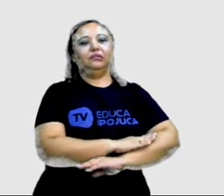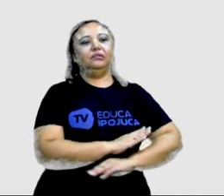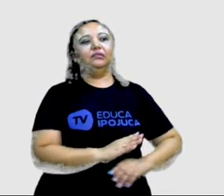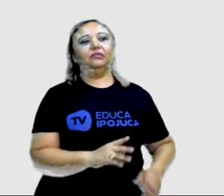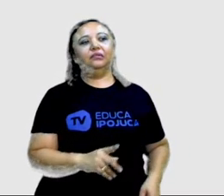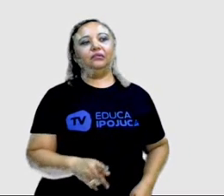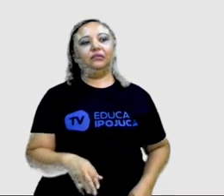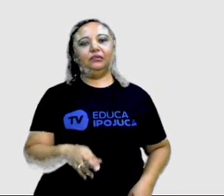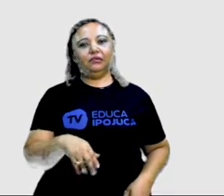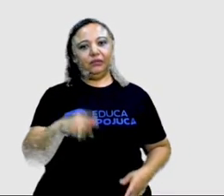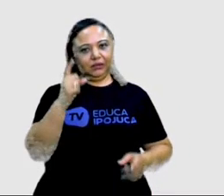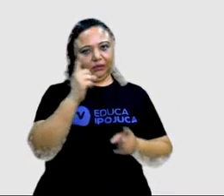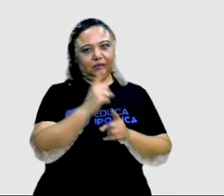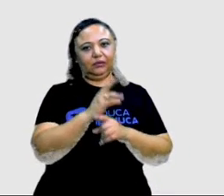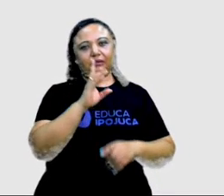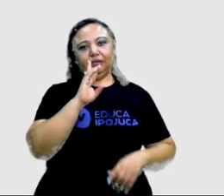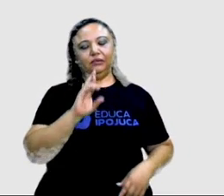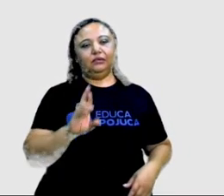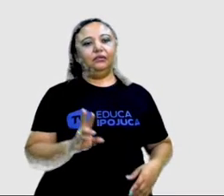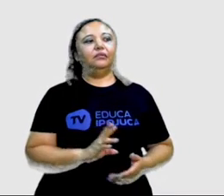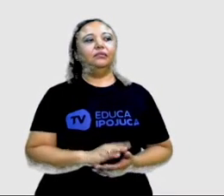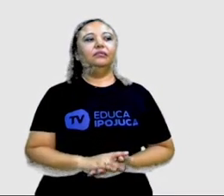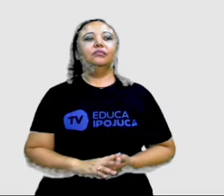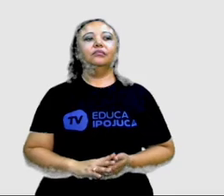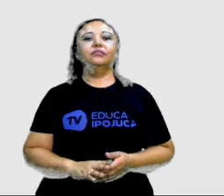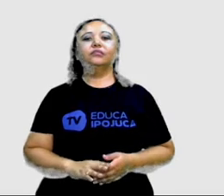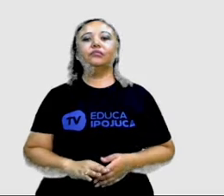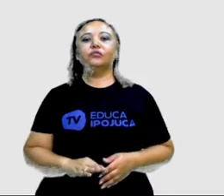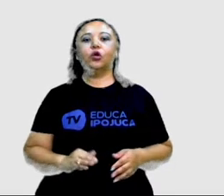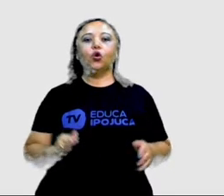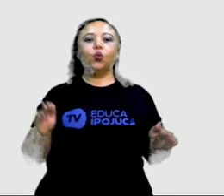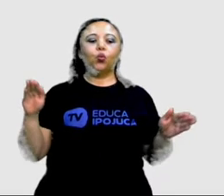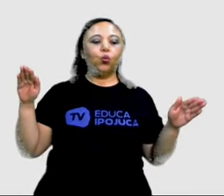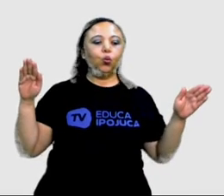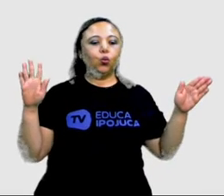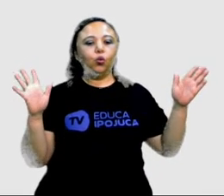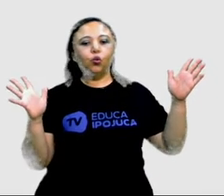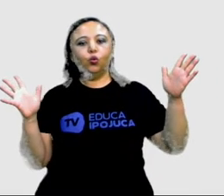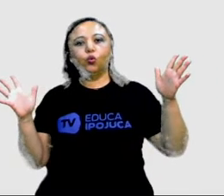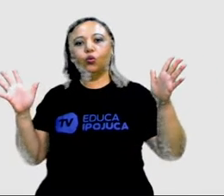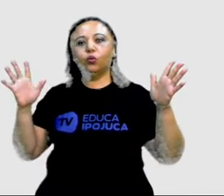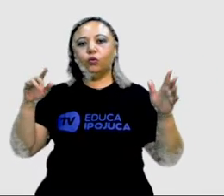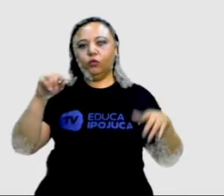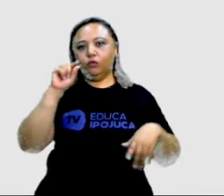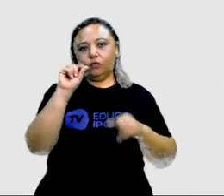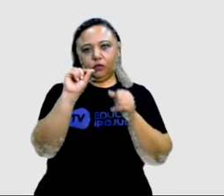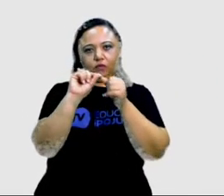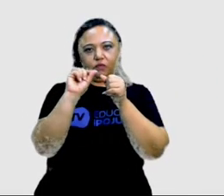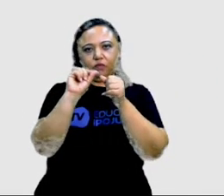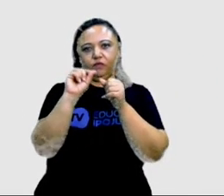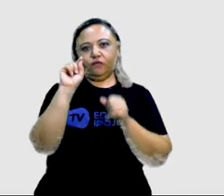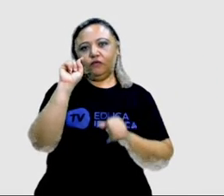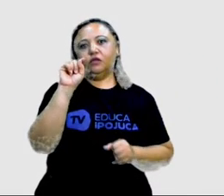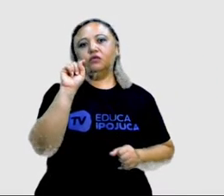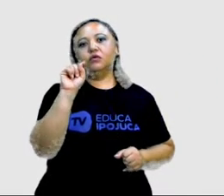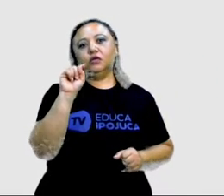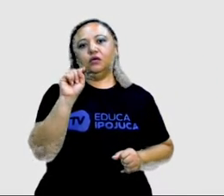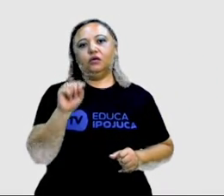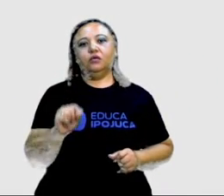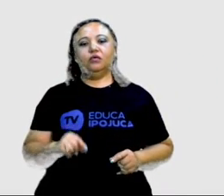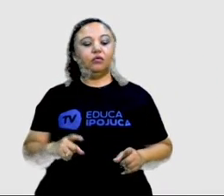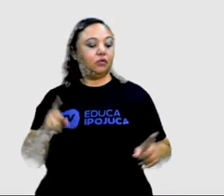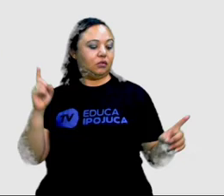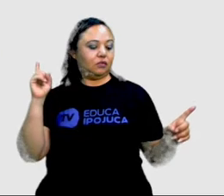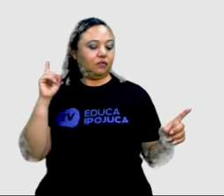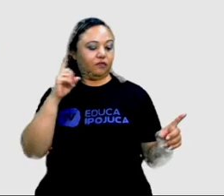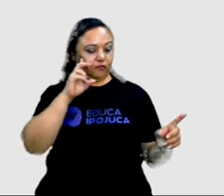achando a resposta. O que o urubu fez quando notou o sapo dentro da viola? O urubu, olha aí o